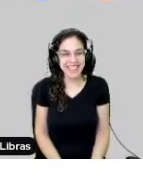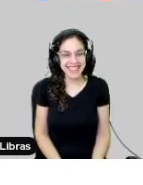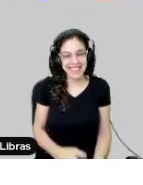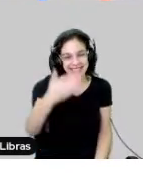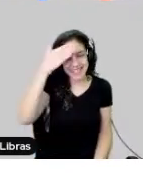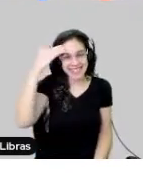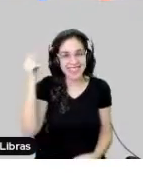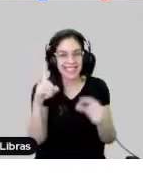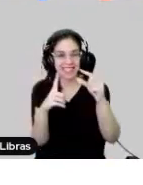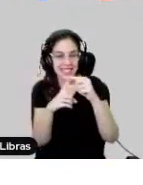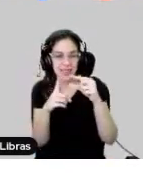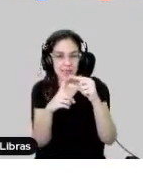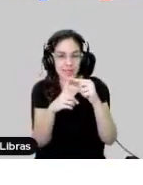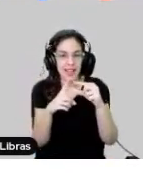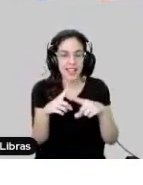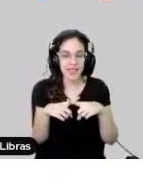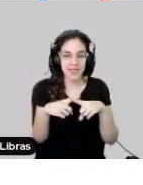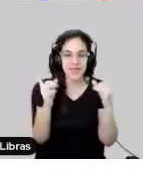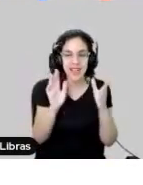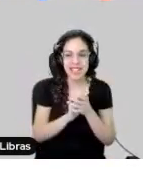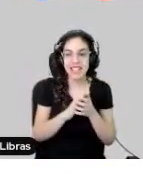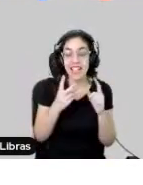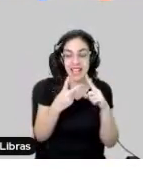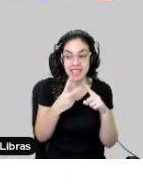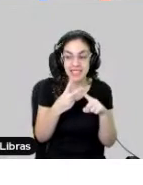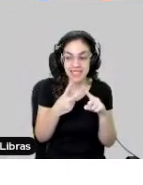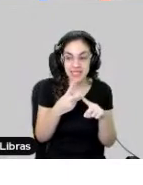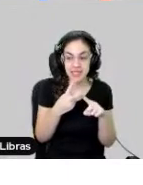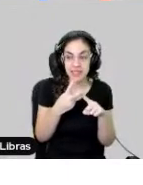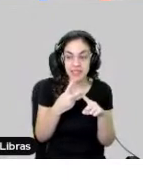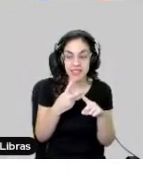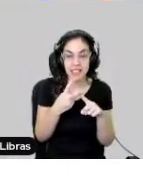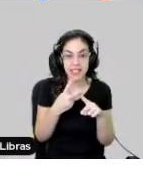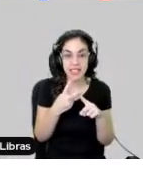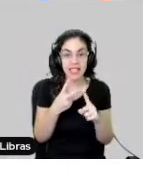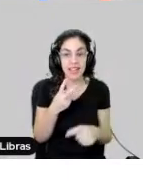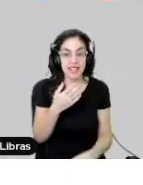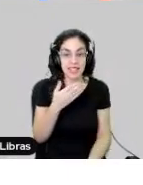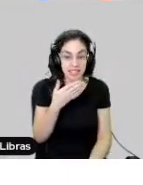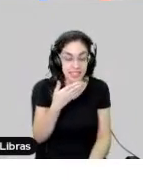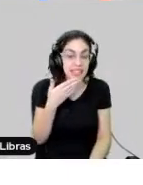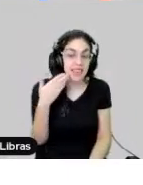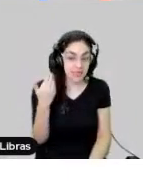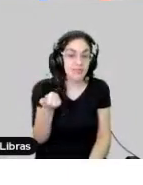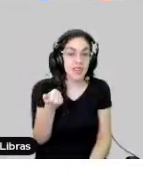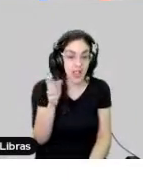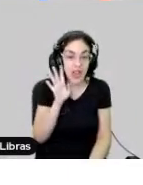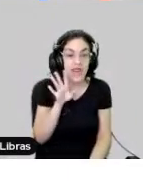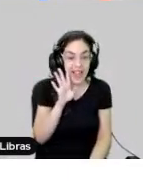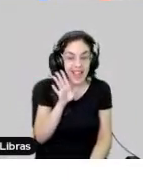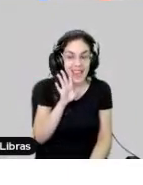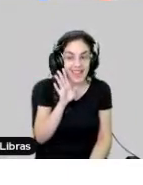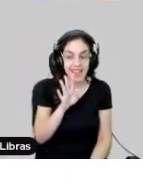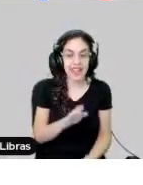como, né? Aí, a segunda parte, que eu acho que é bem mais interessante até de dizer assim, é